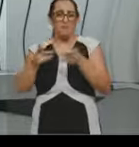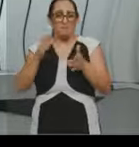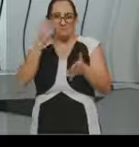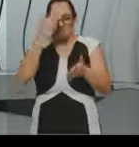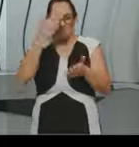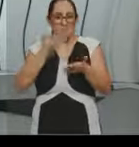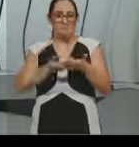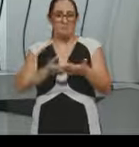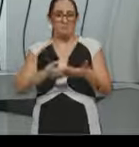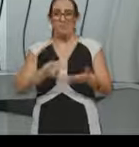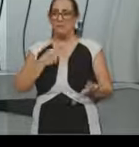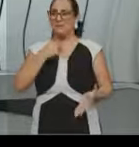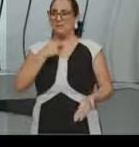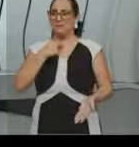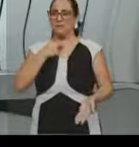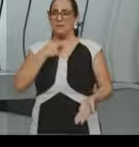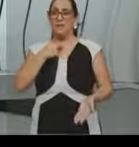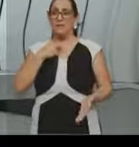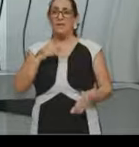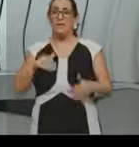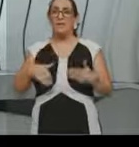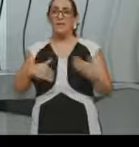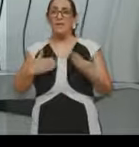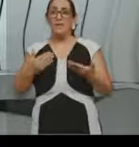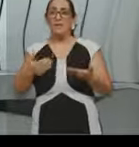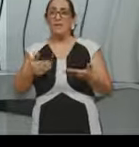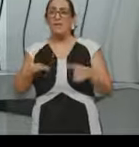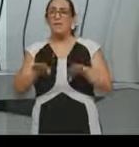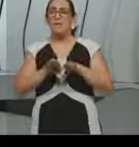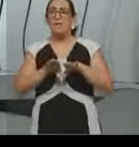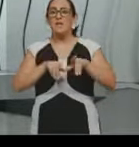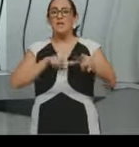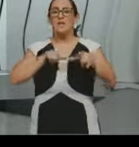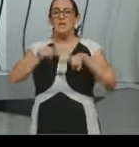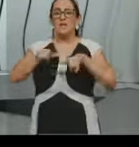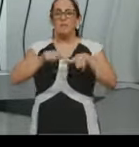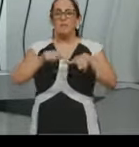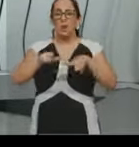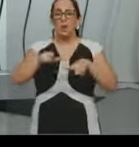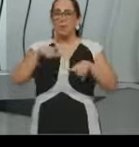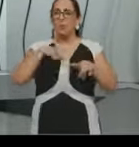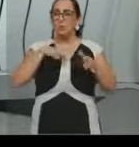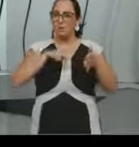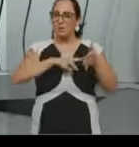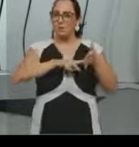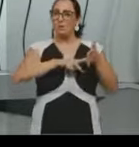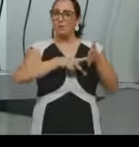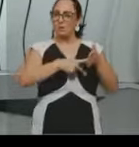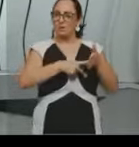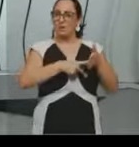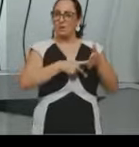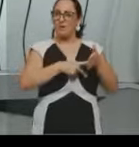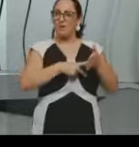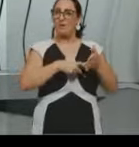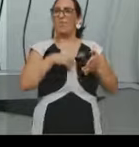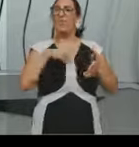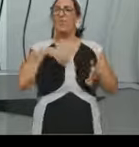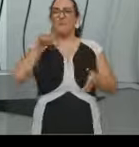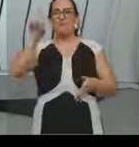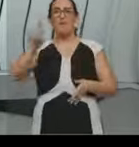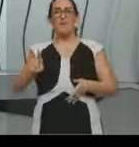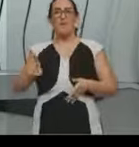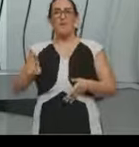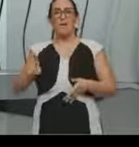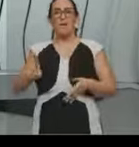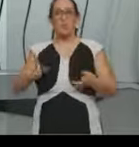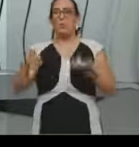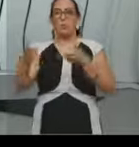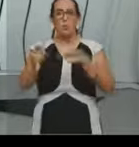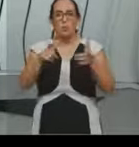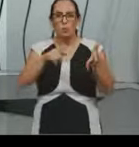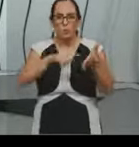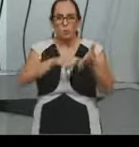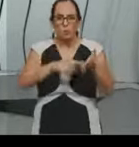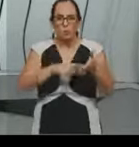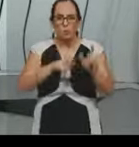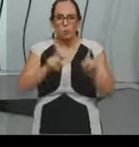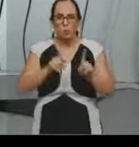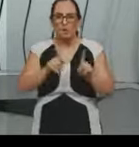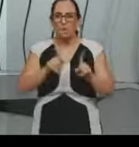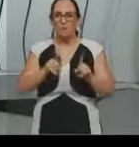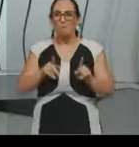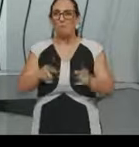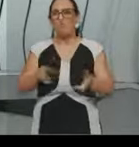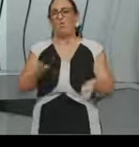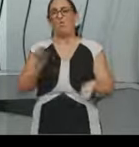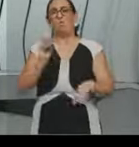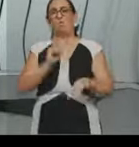a extensão de alguns direitos para o trabalhador que estava sindicalizado e o trabalhador que não estava sindicalizado não tinha acesso, né, que era até uma forma de